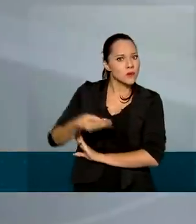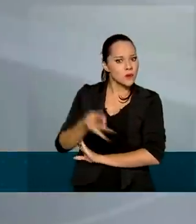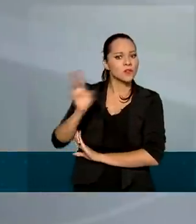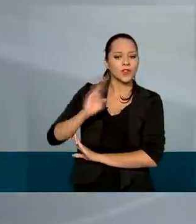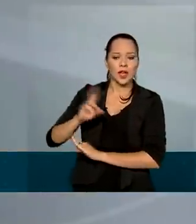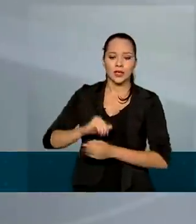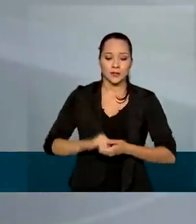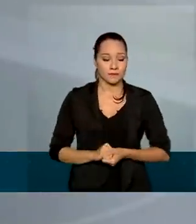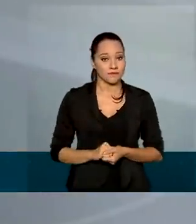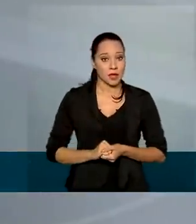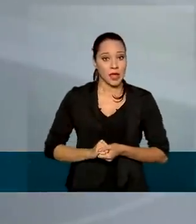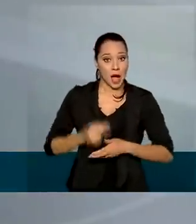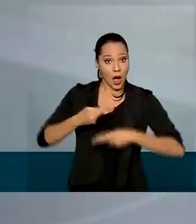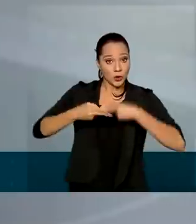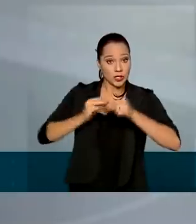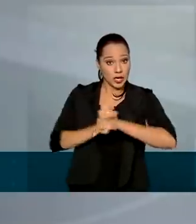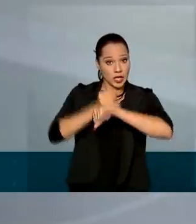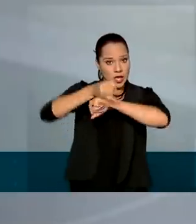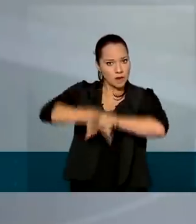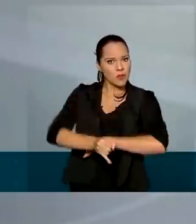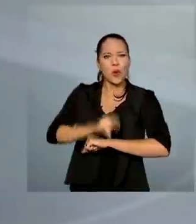Itaipu é